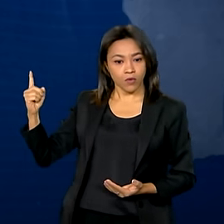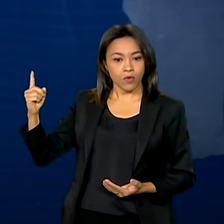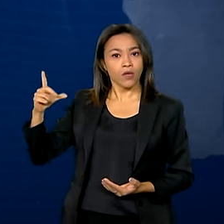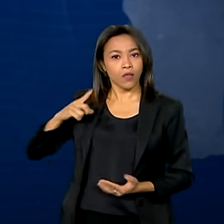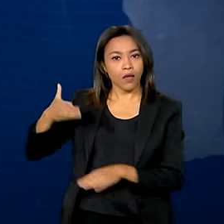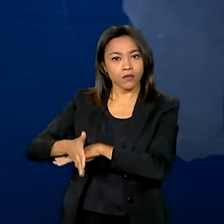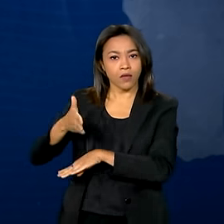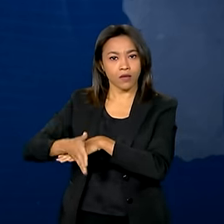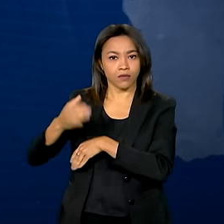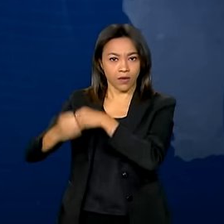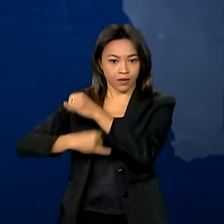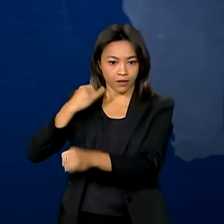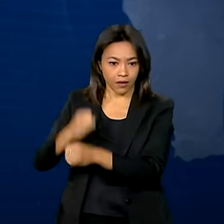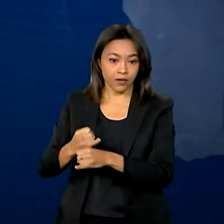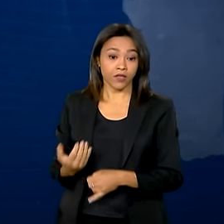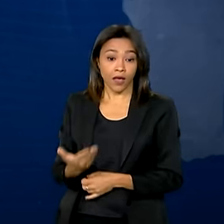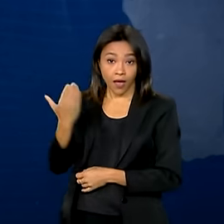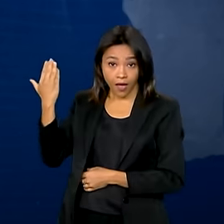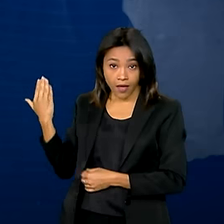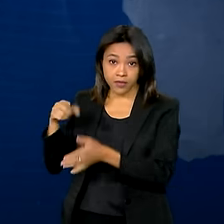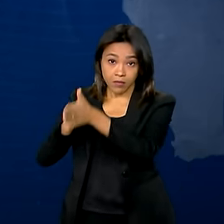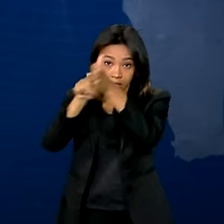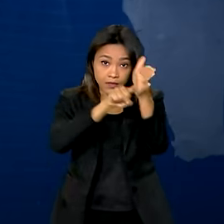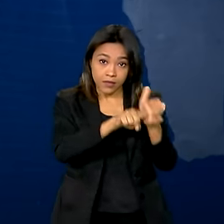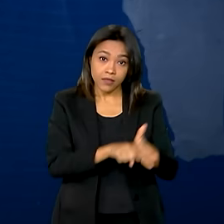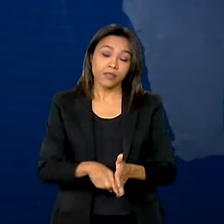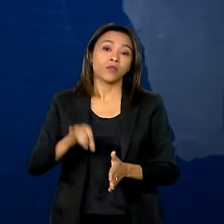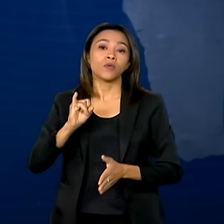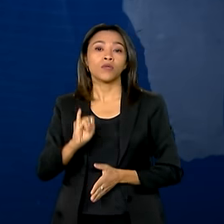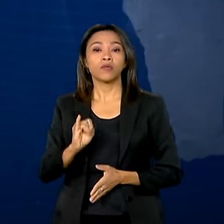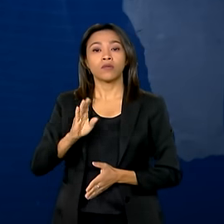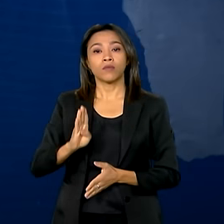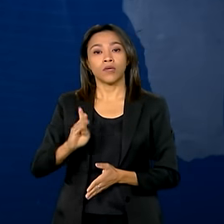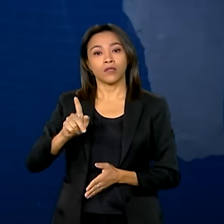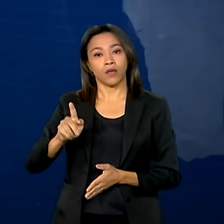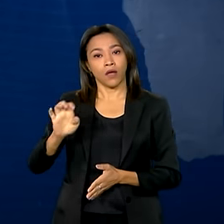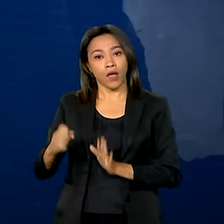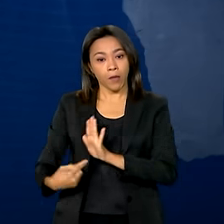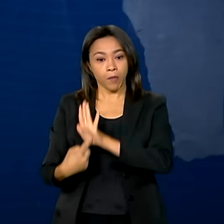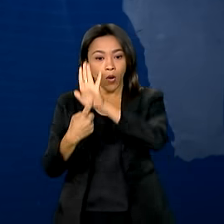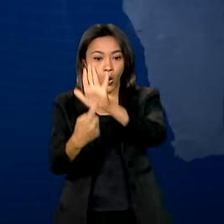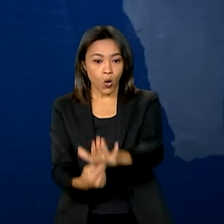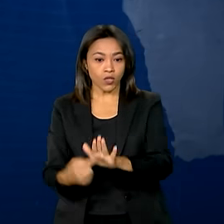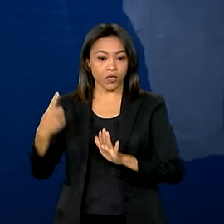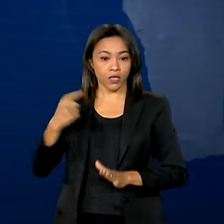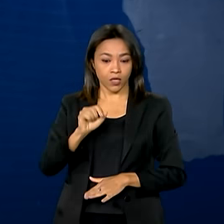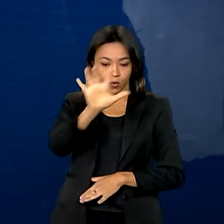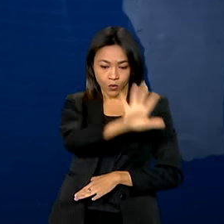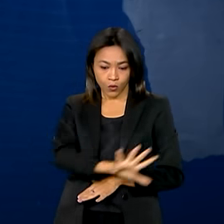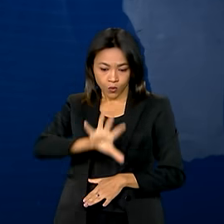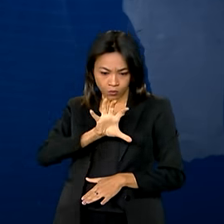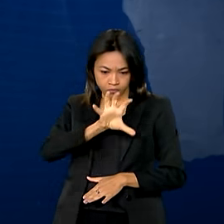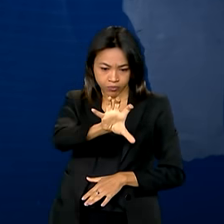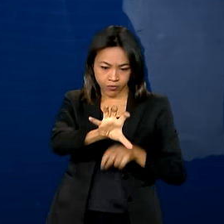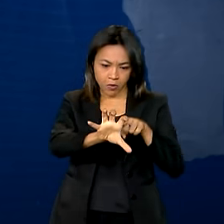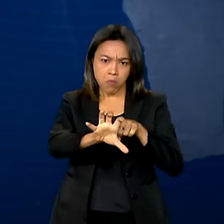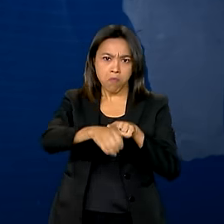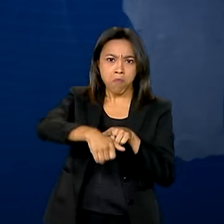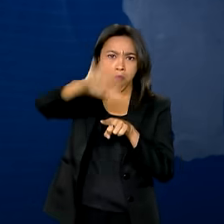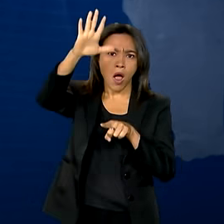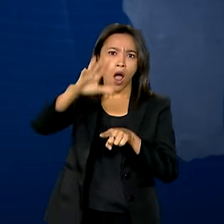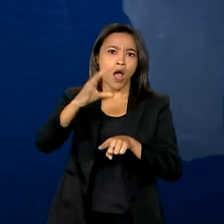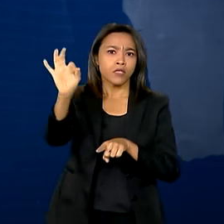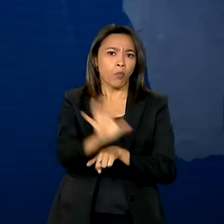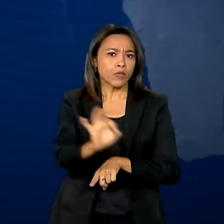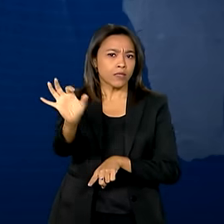internet. A pesquisa do IBGE também mostra que o centro-oeste manteve o maior percentual